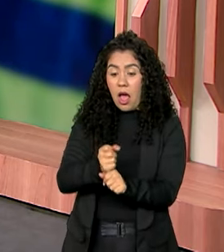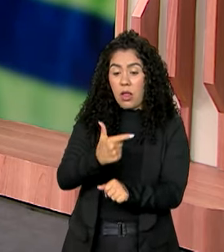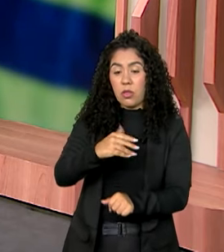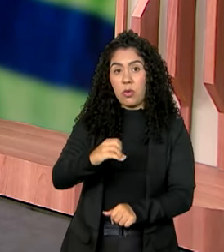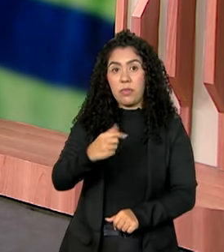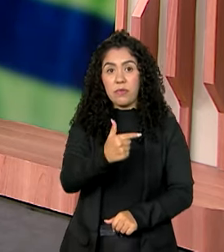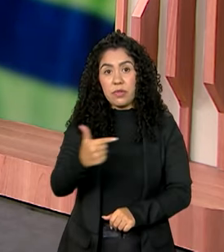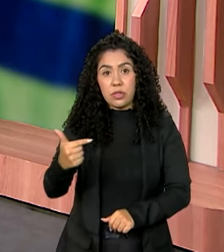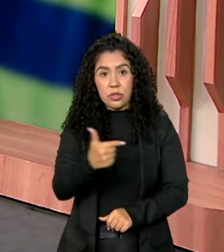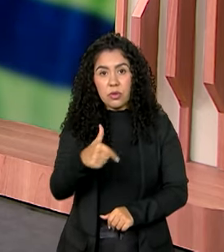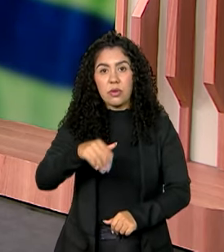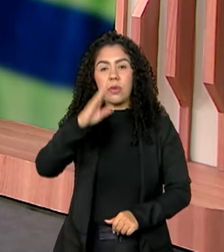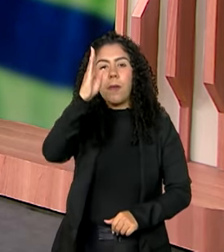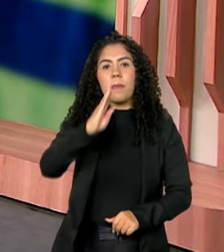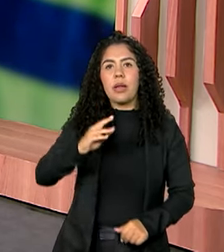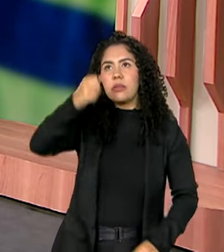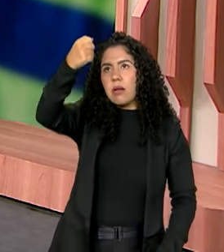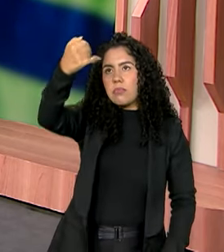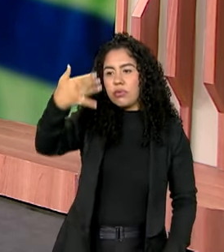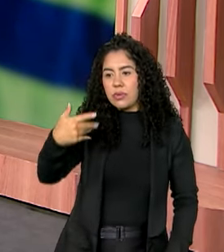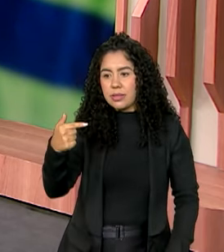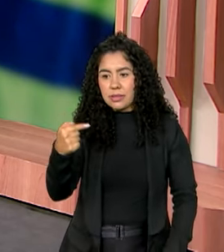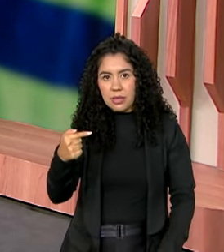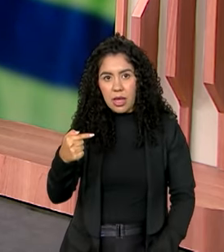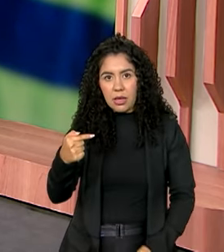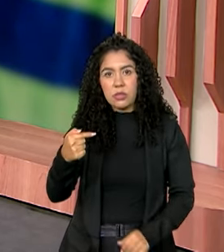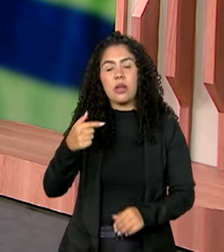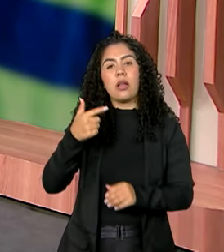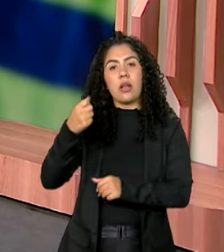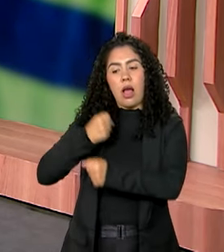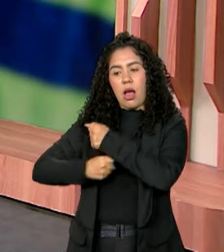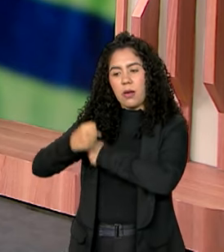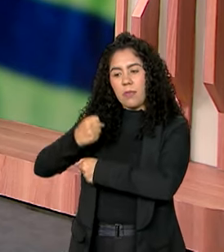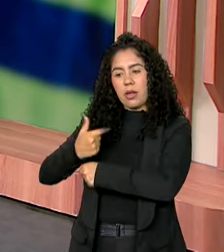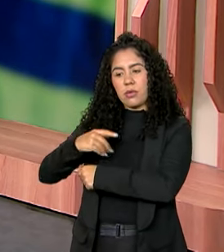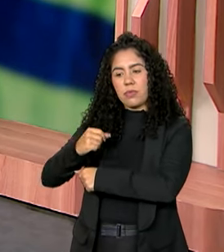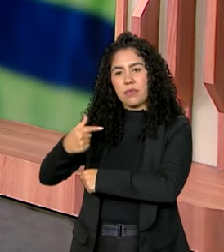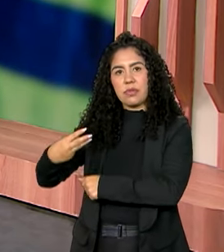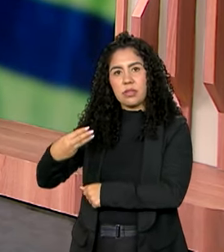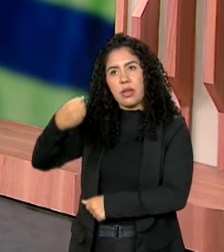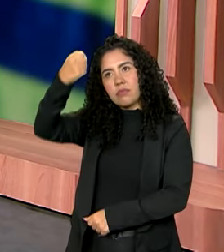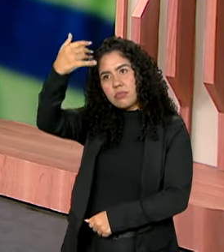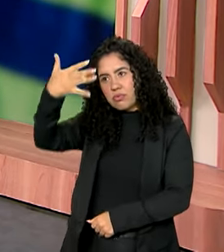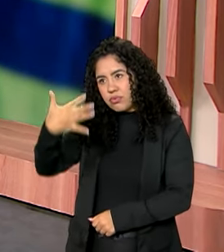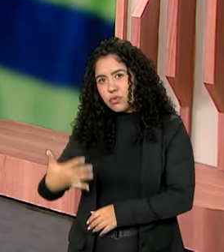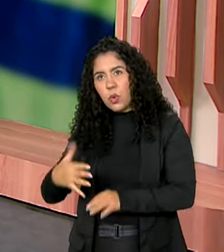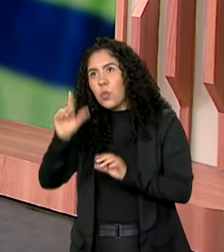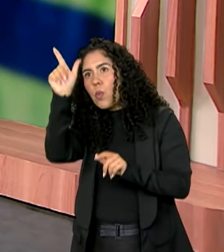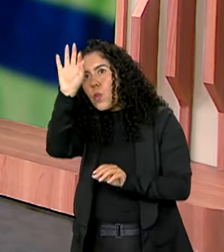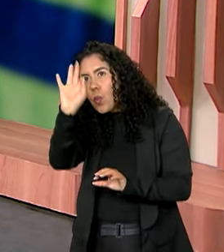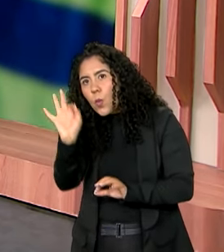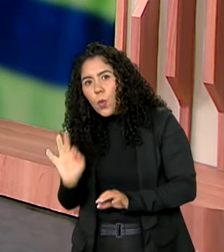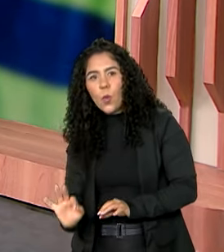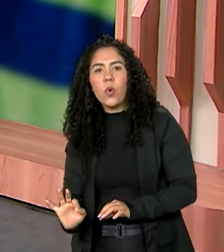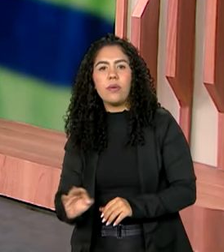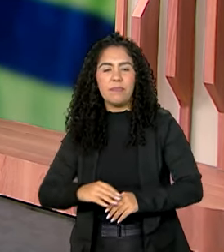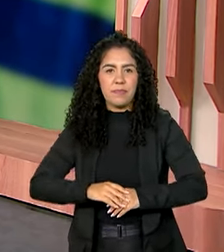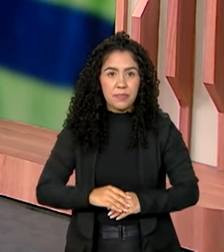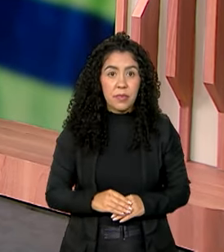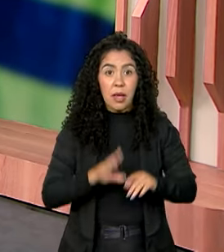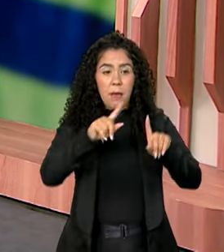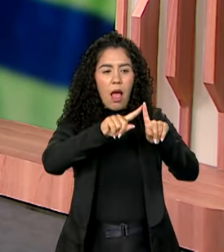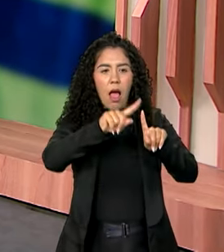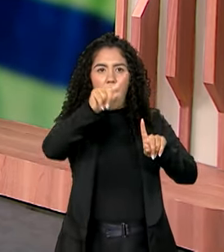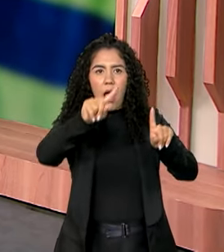o país ocupava a sétima posição e em 2023 ficou aí de fora da lista desses 20 países. No